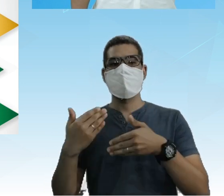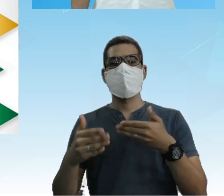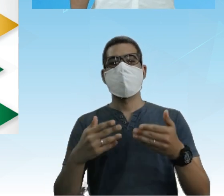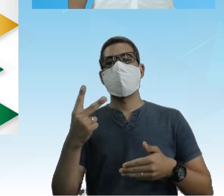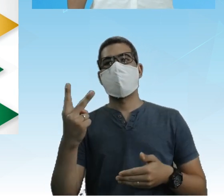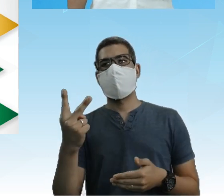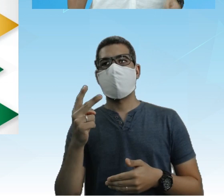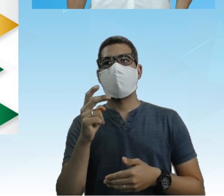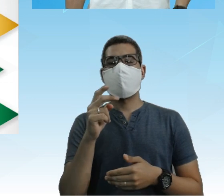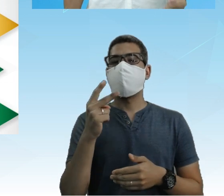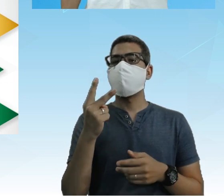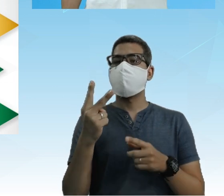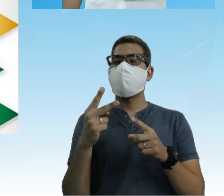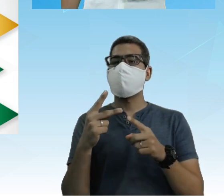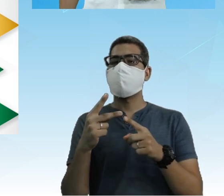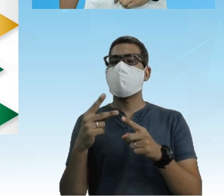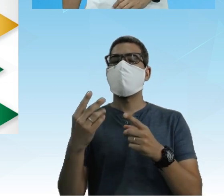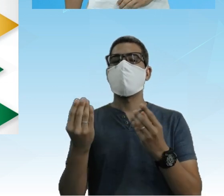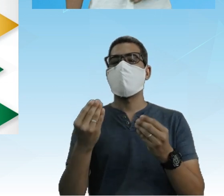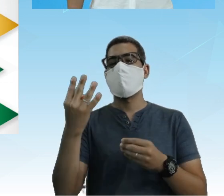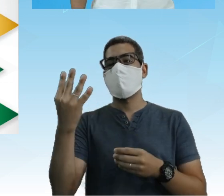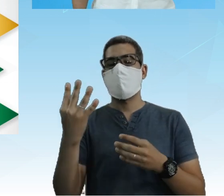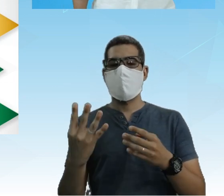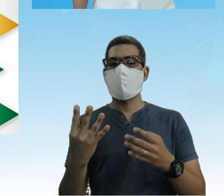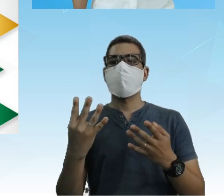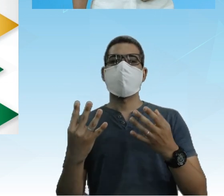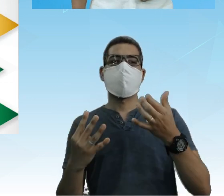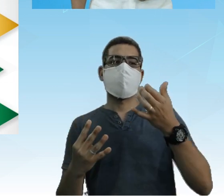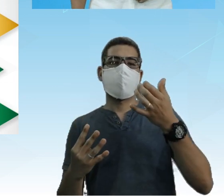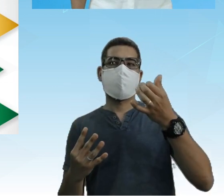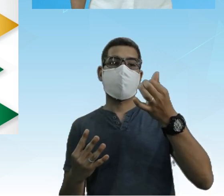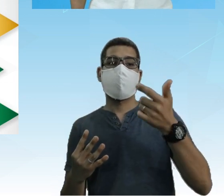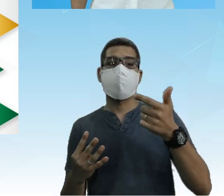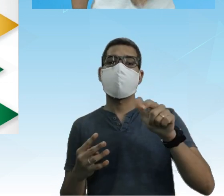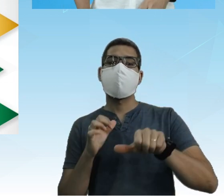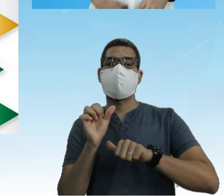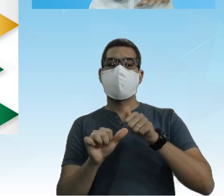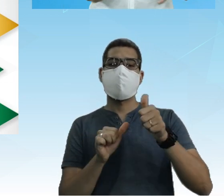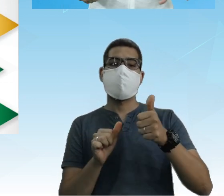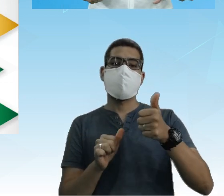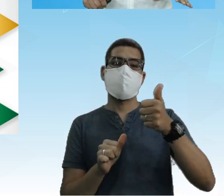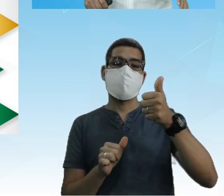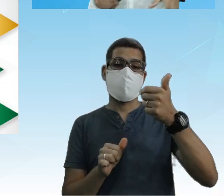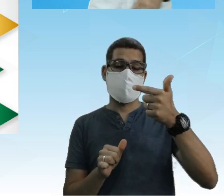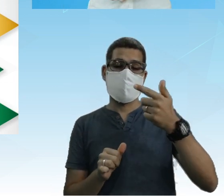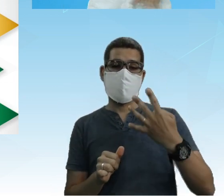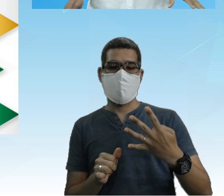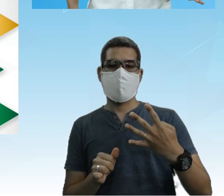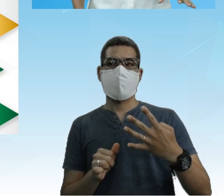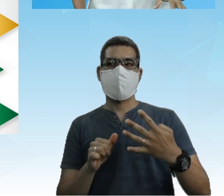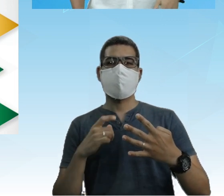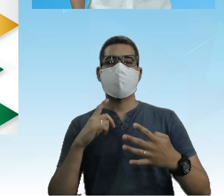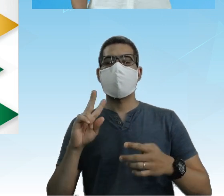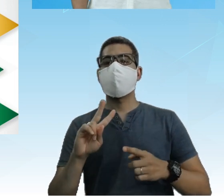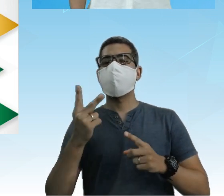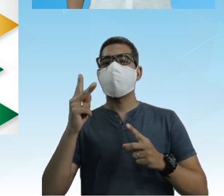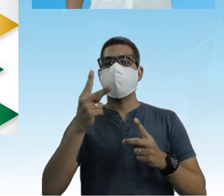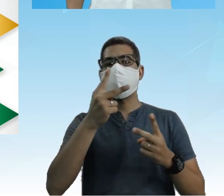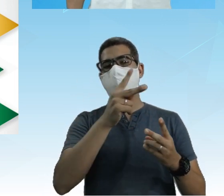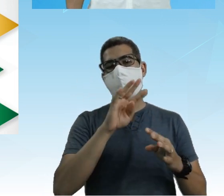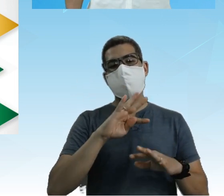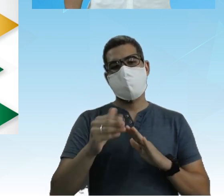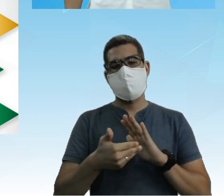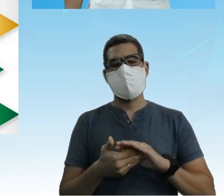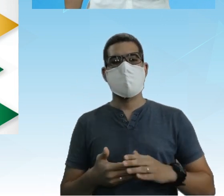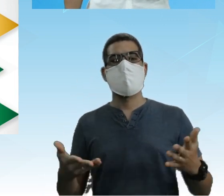2 e 2 Vai ficar 4 e 4 Depois 6 e 2 Vai ficar 12 e 4 Tranquilo aí? Duplicou todo mundo Agora vamos